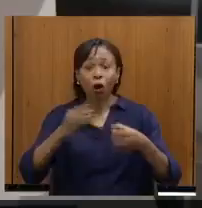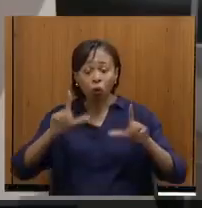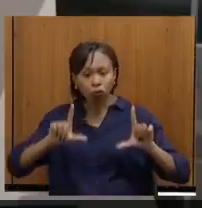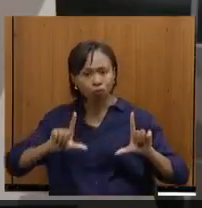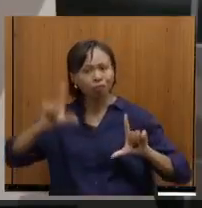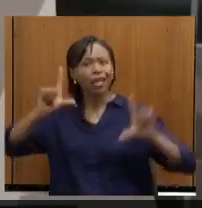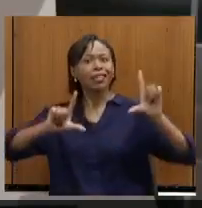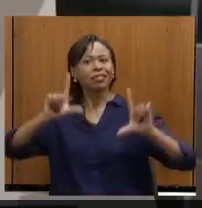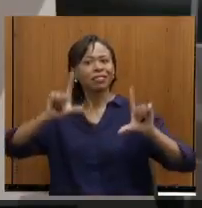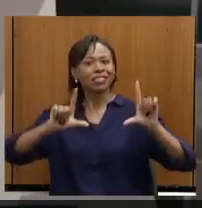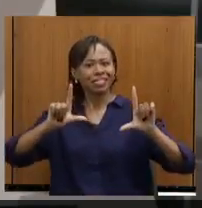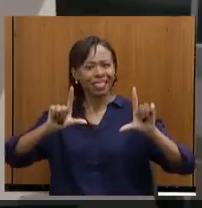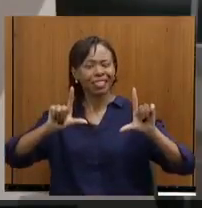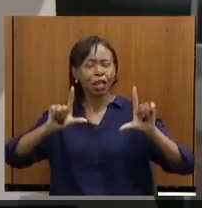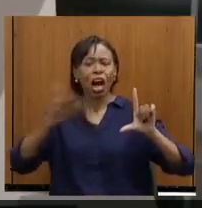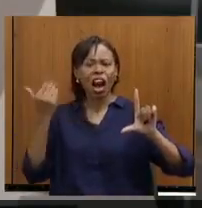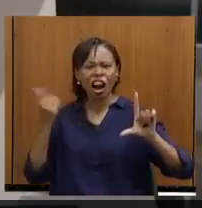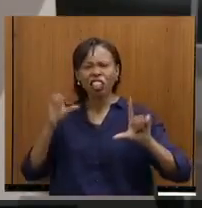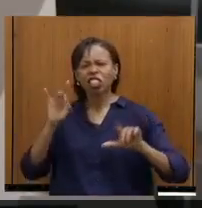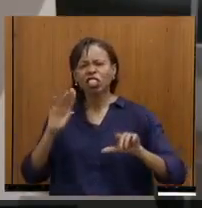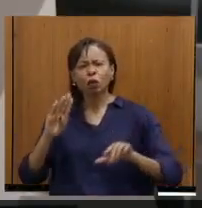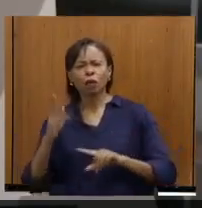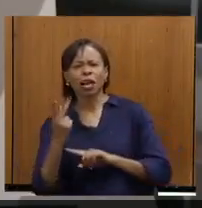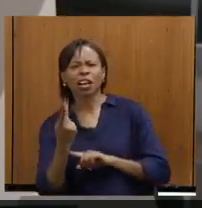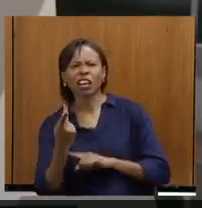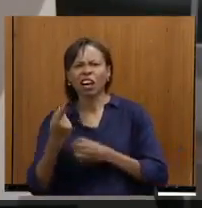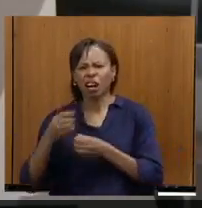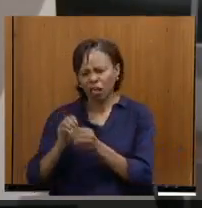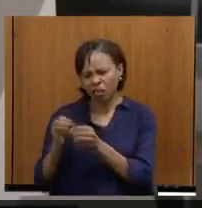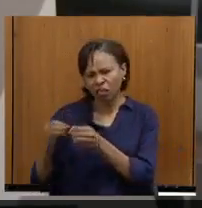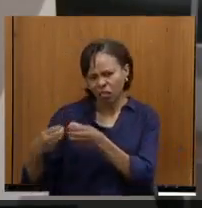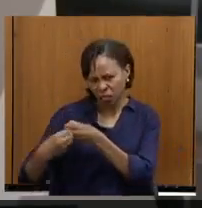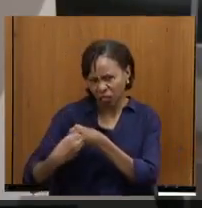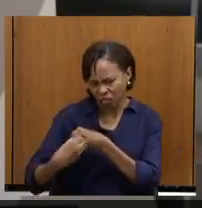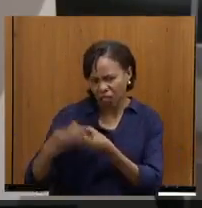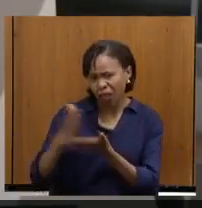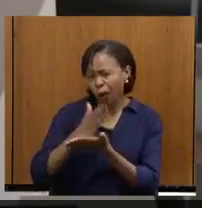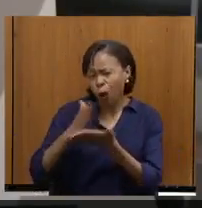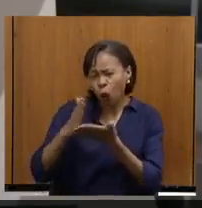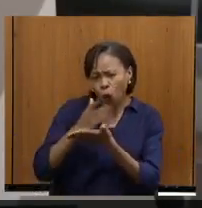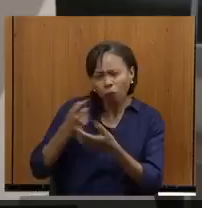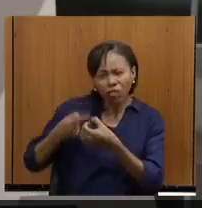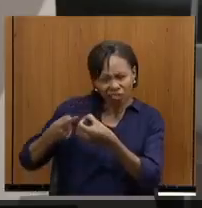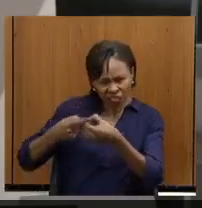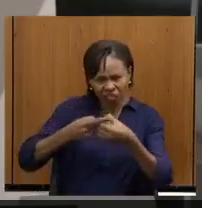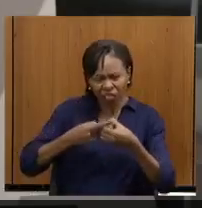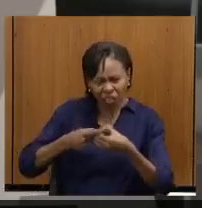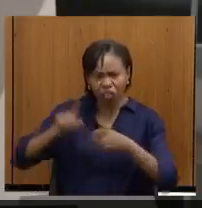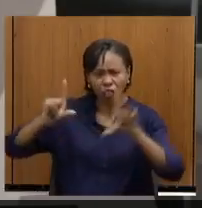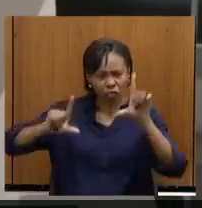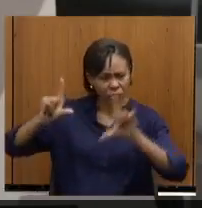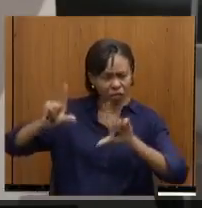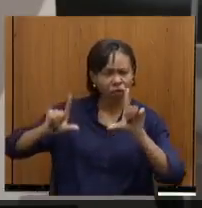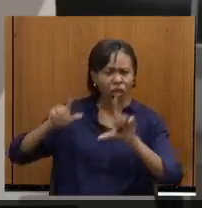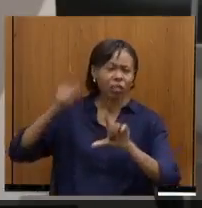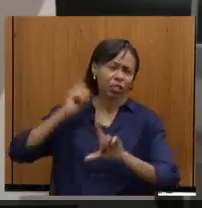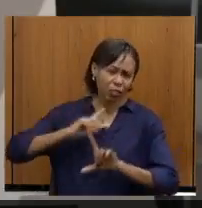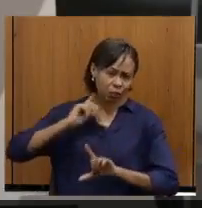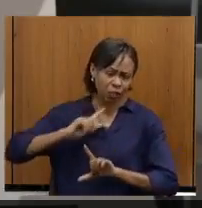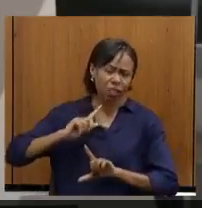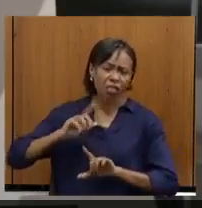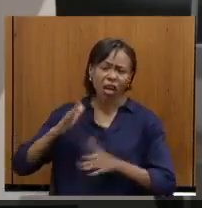Minas, chegava somente Belo Horizonte e regiões metropolitanas e, em algumas cidades, cobrindo 200 e poucos